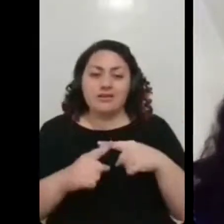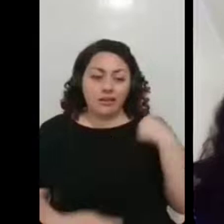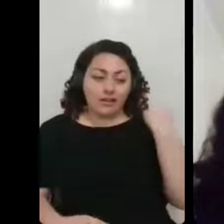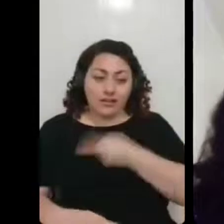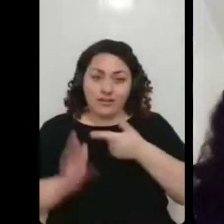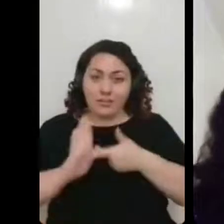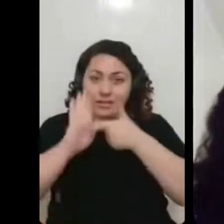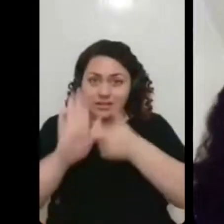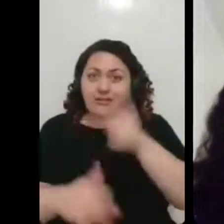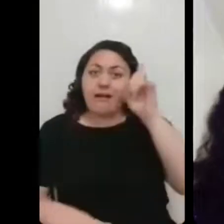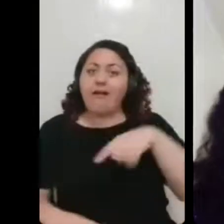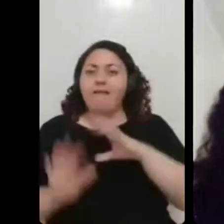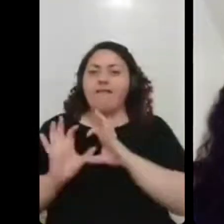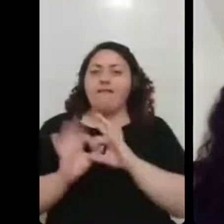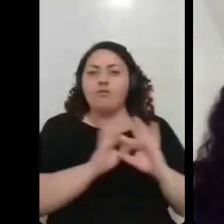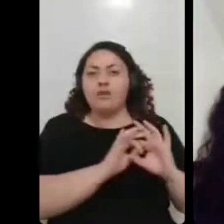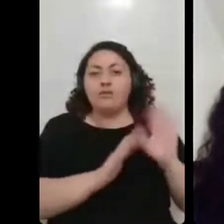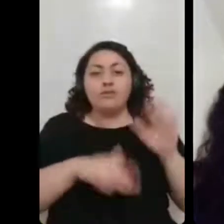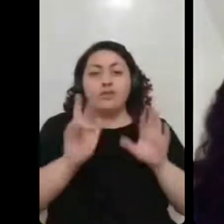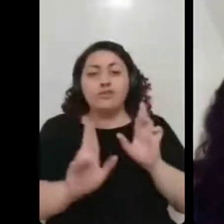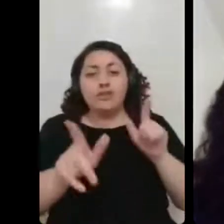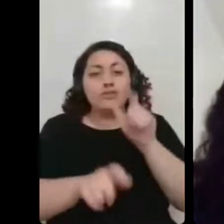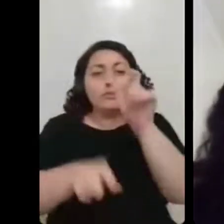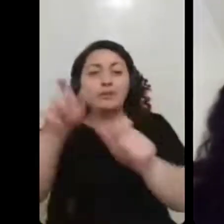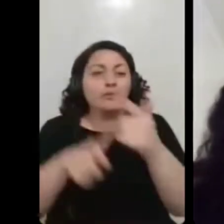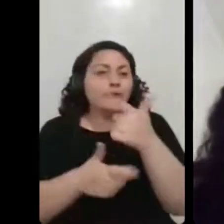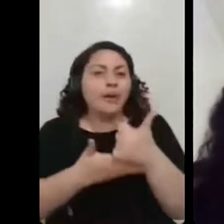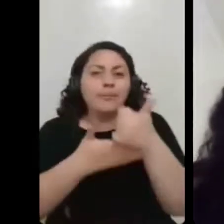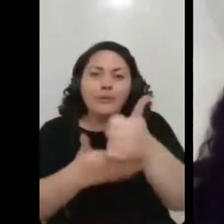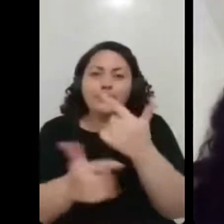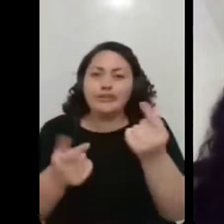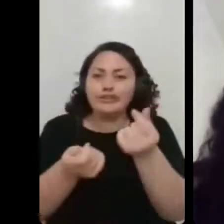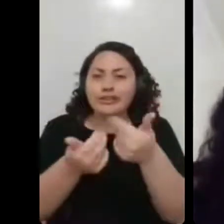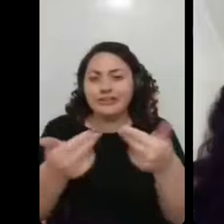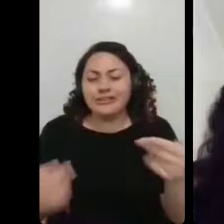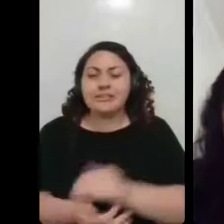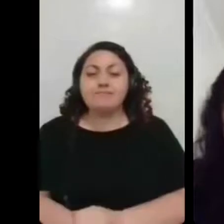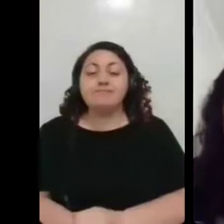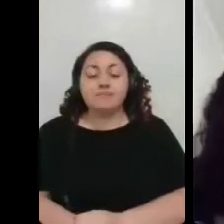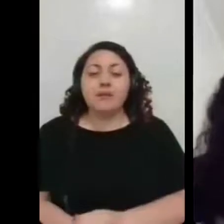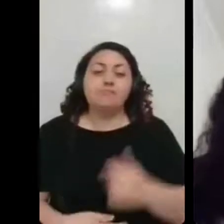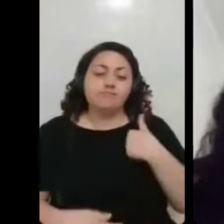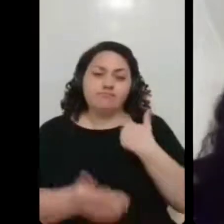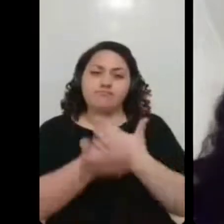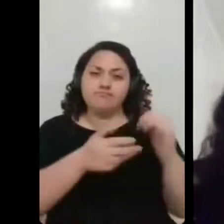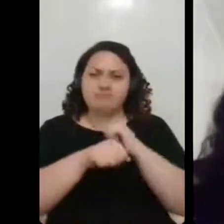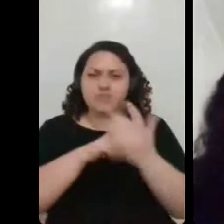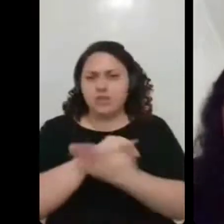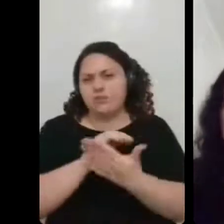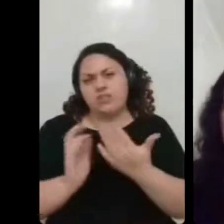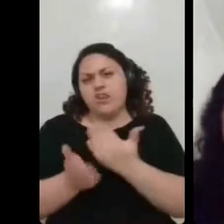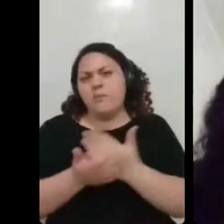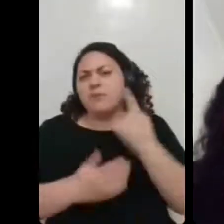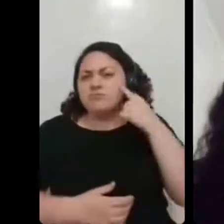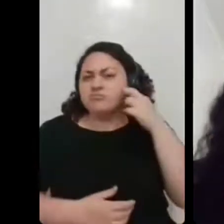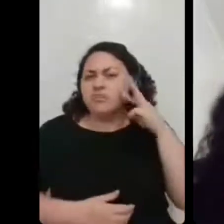momento, né? Enfim, então, quando eu tive a Covid nos primeiros dias dos sintomas, pensei, ah, vai passar rápido, e eu até